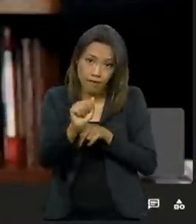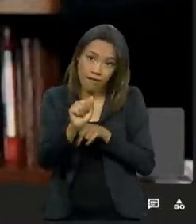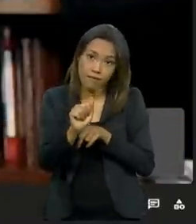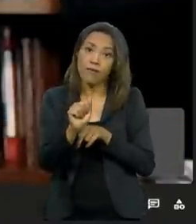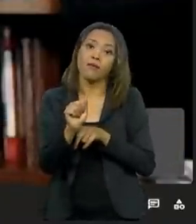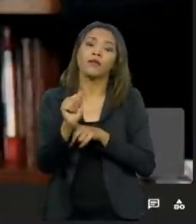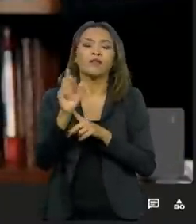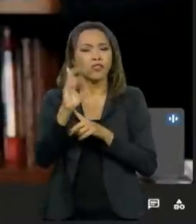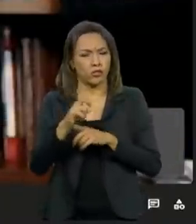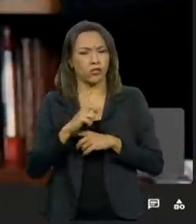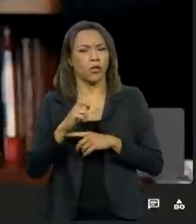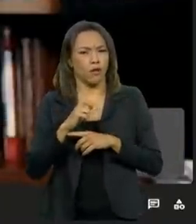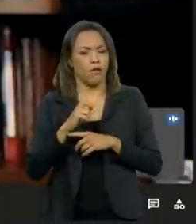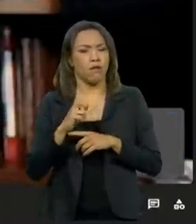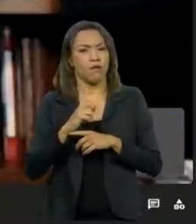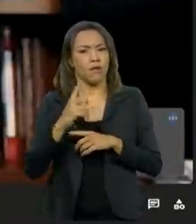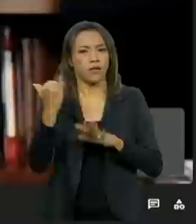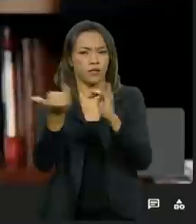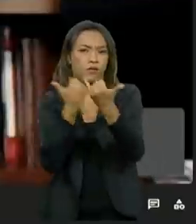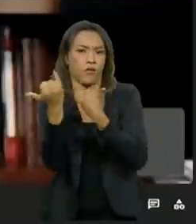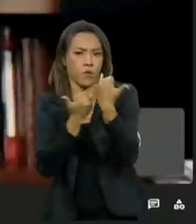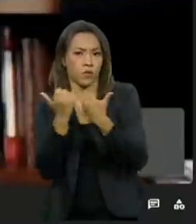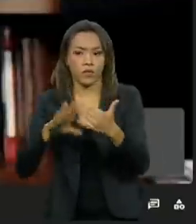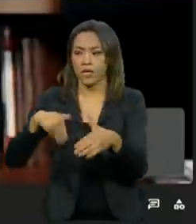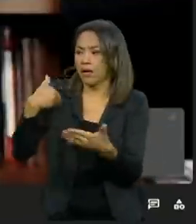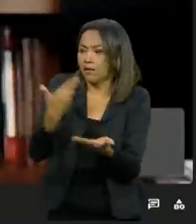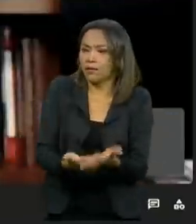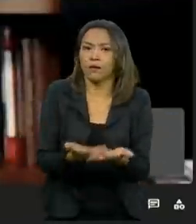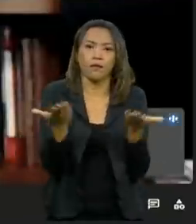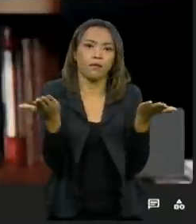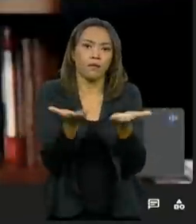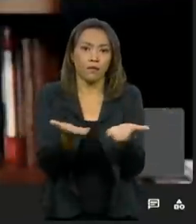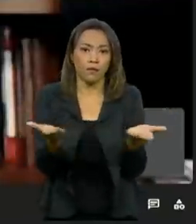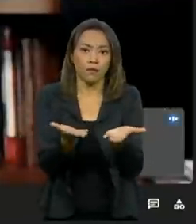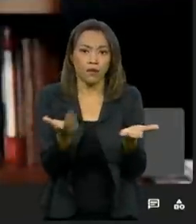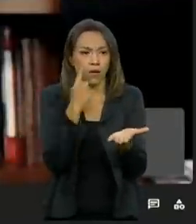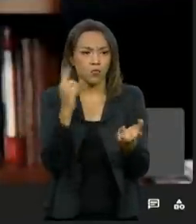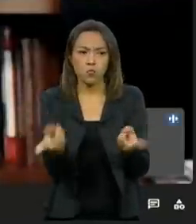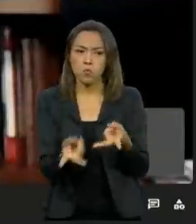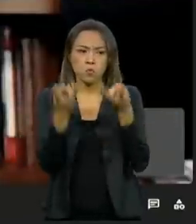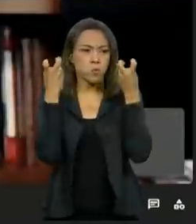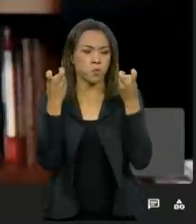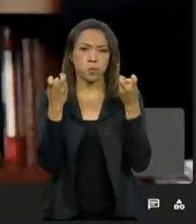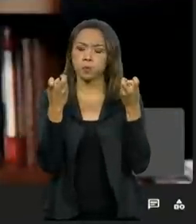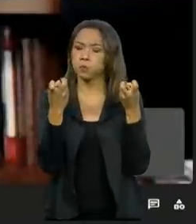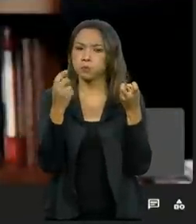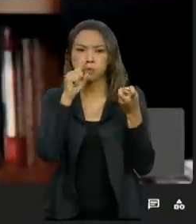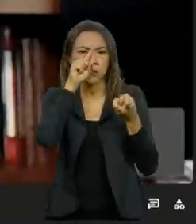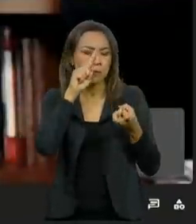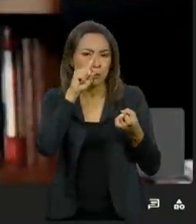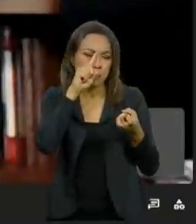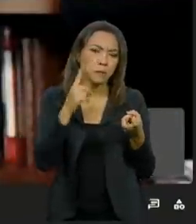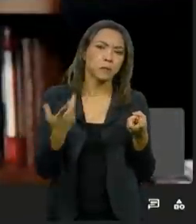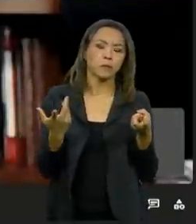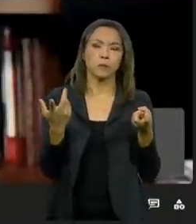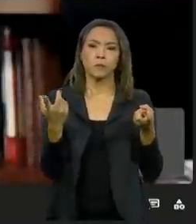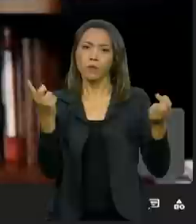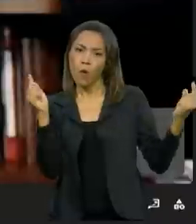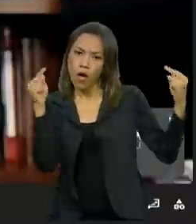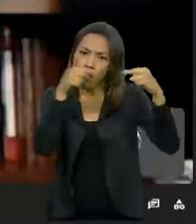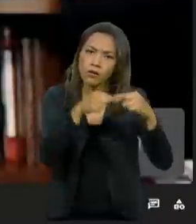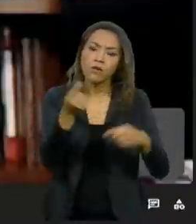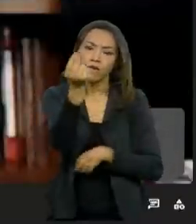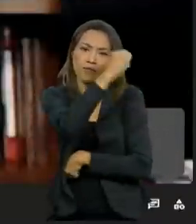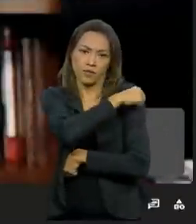já existem e que mostram que até o momento não se identificou nenhum particular risco associado à